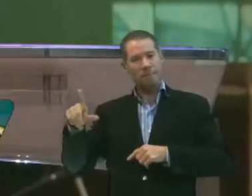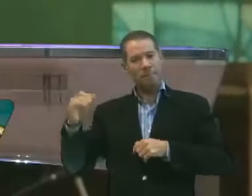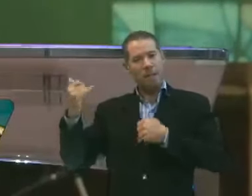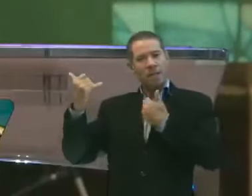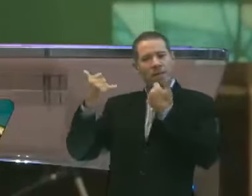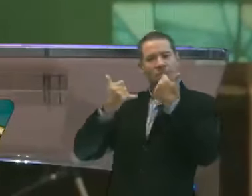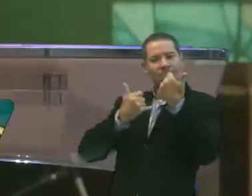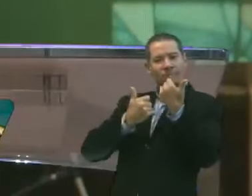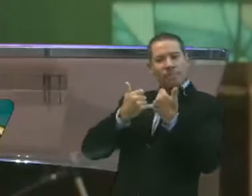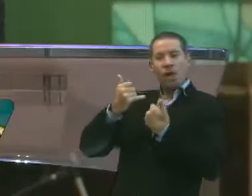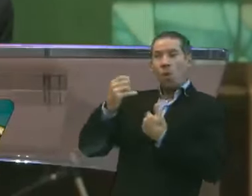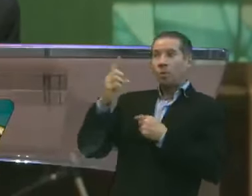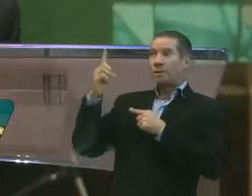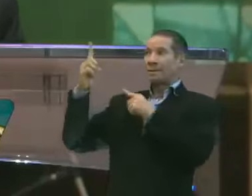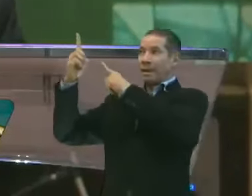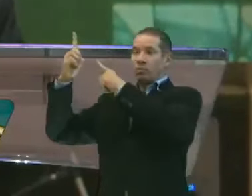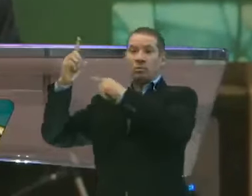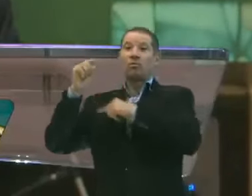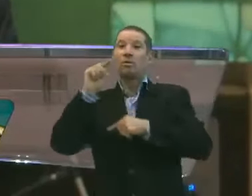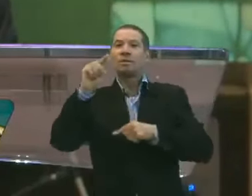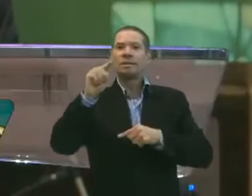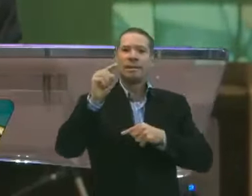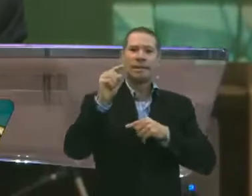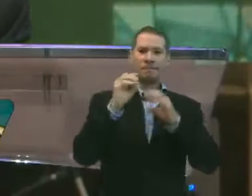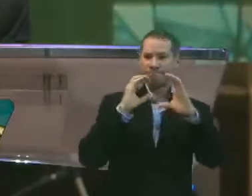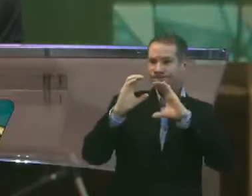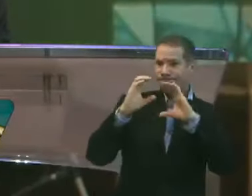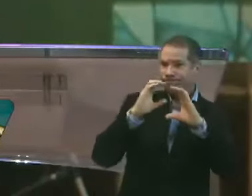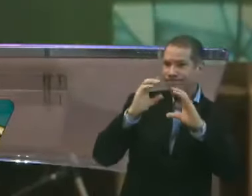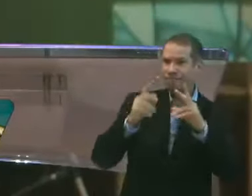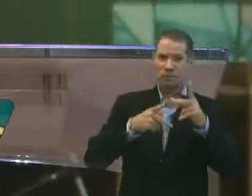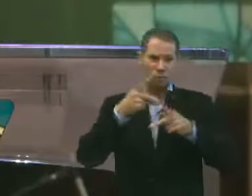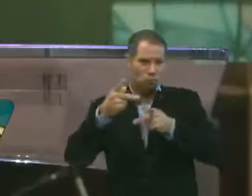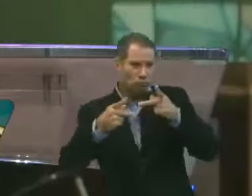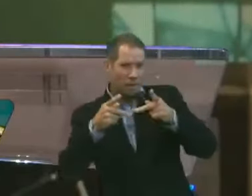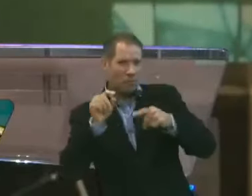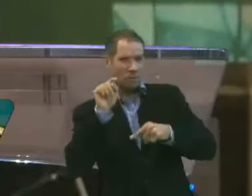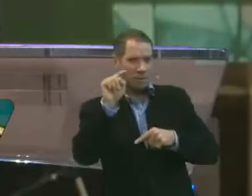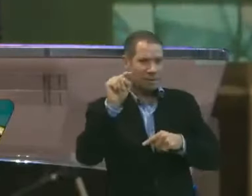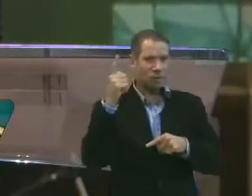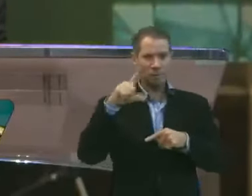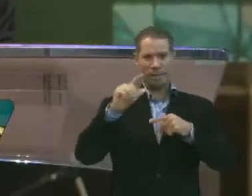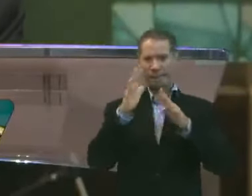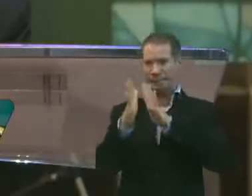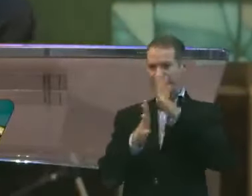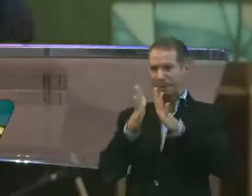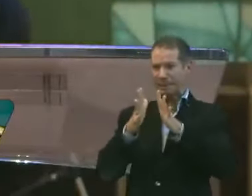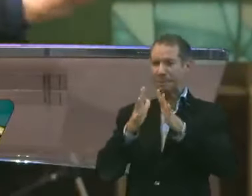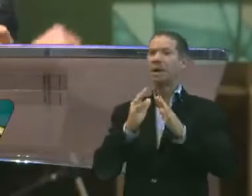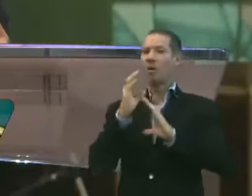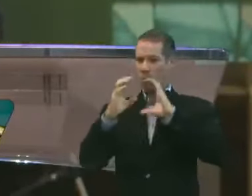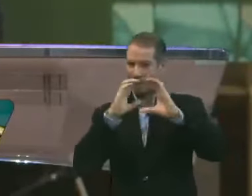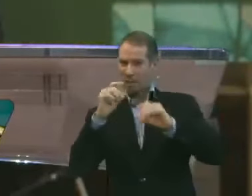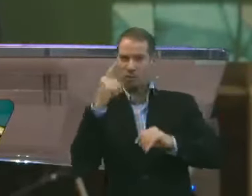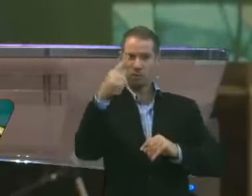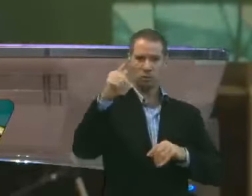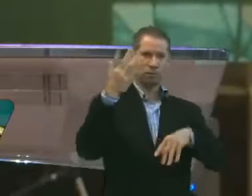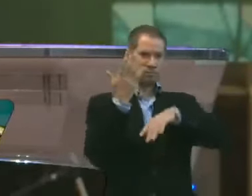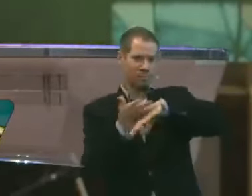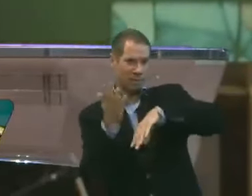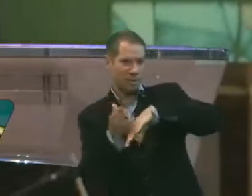Deus quando você fala. As pessoas conseguem ver Deus nas suas atitudes.